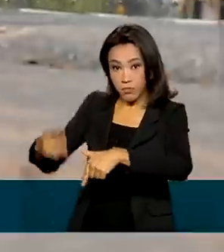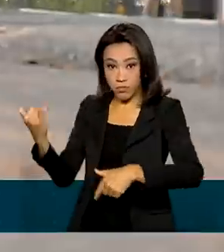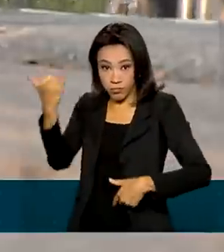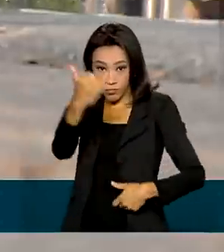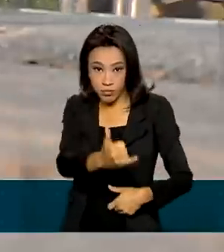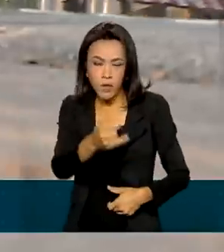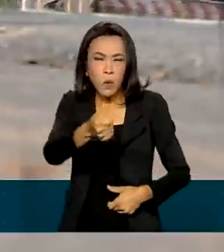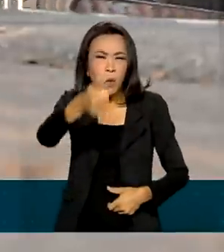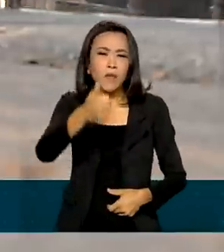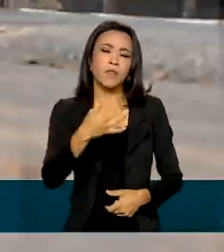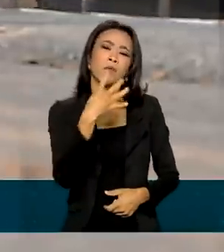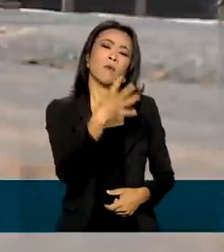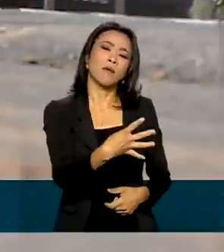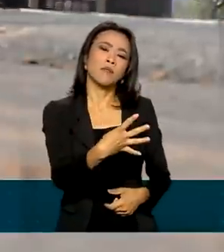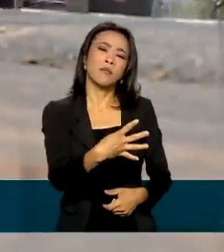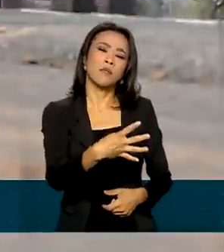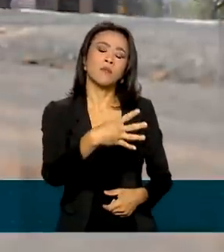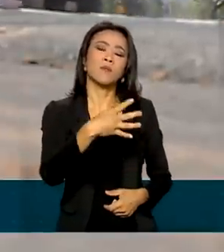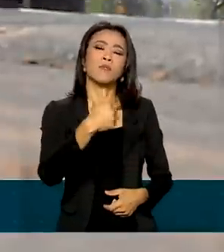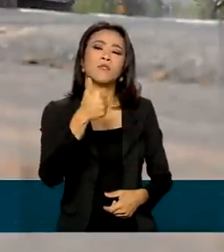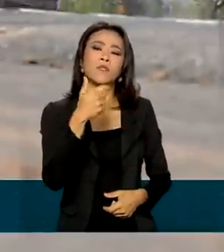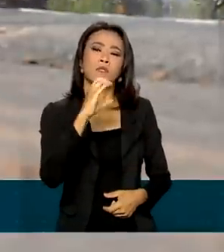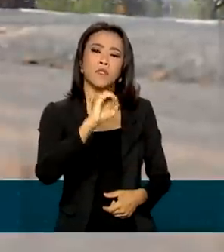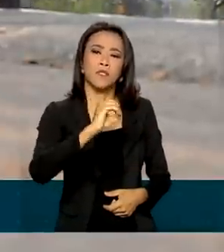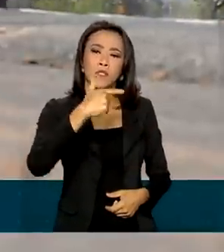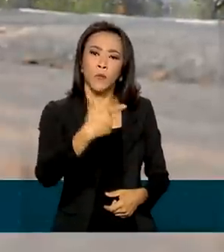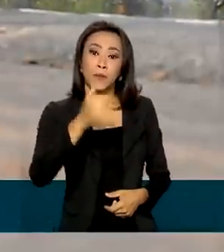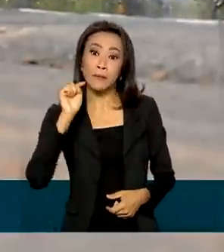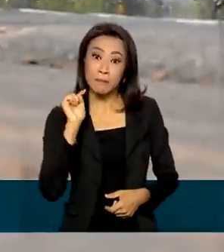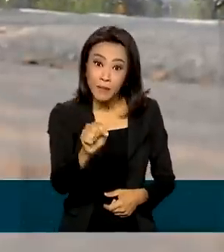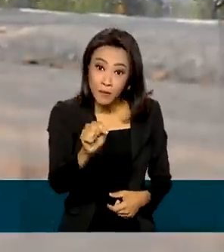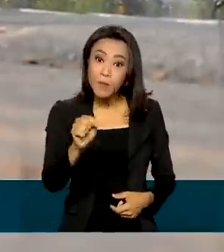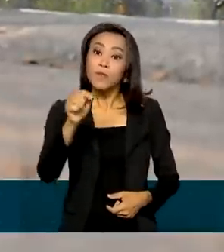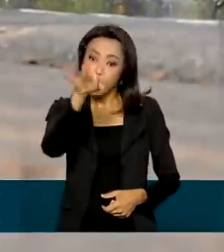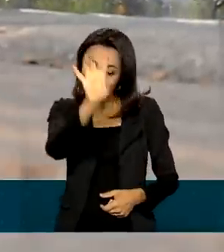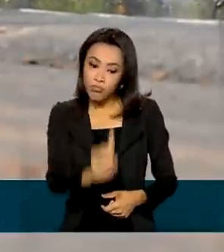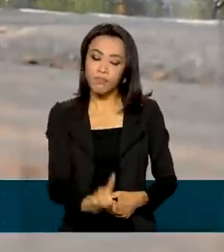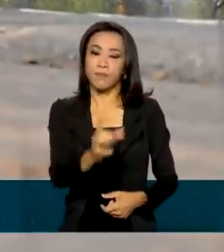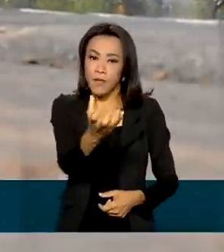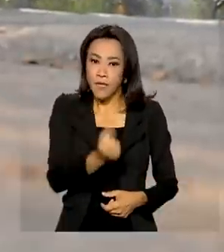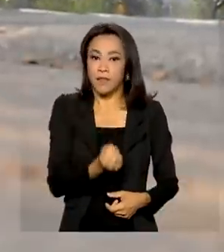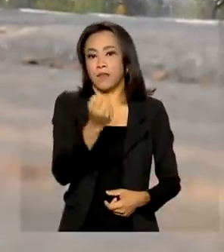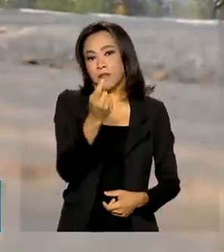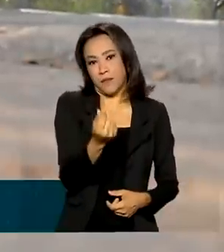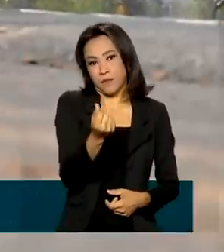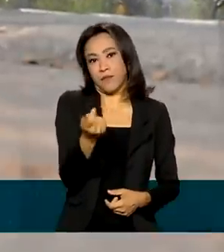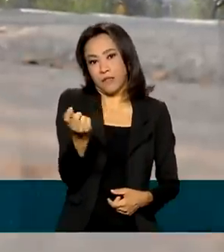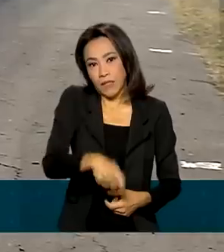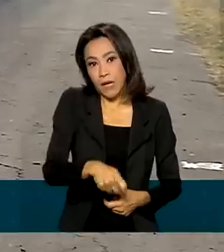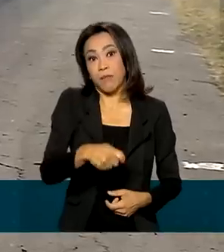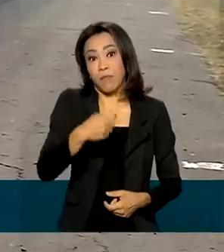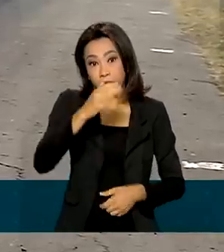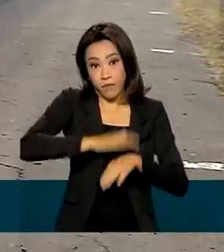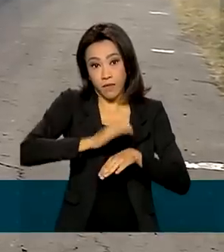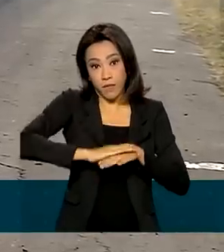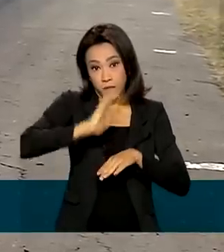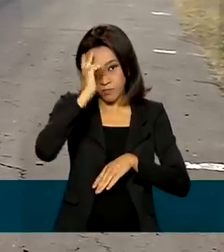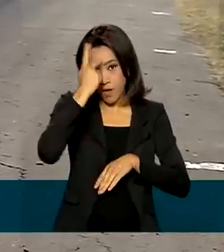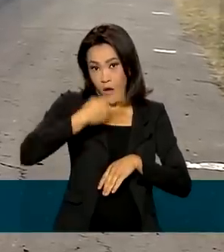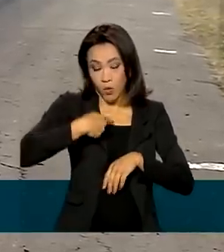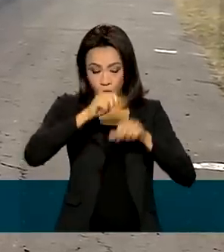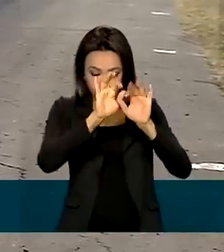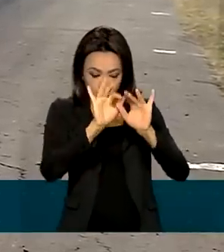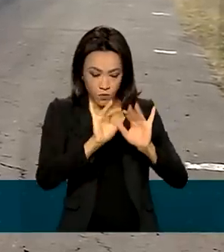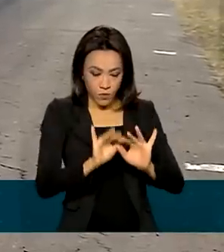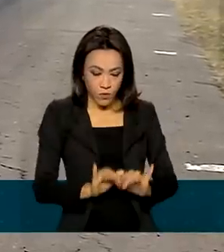quase 402 mil caminhoneiros estão aptos para fazer a autodeclaração. No preenchimento